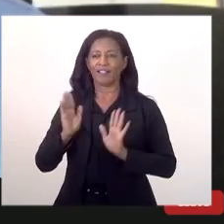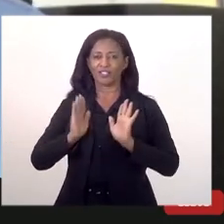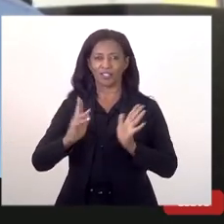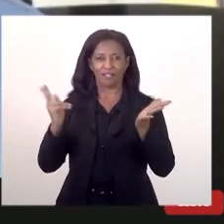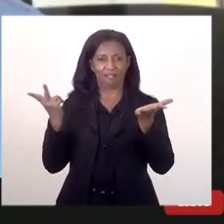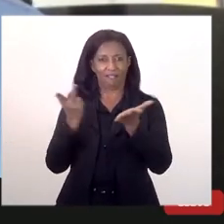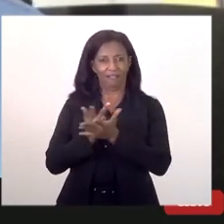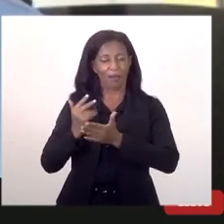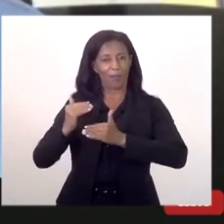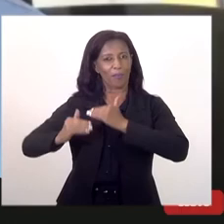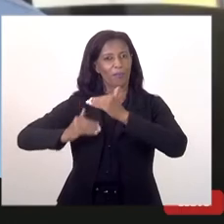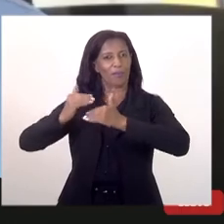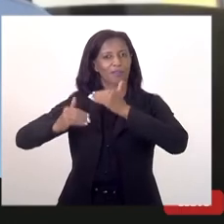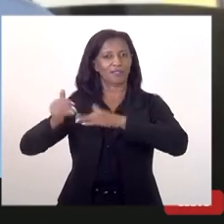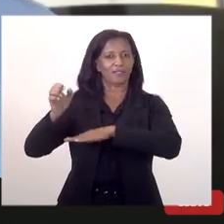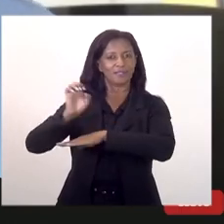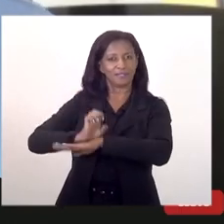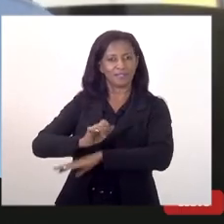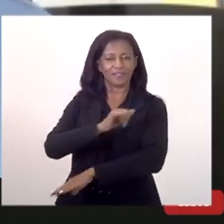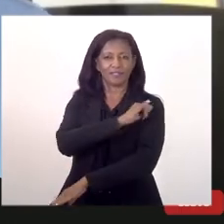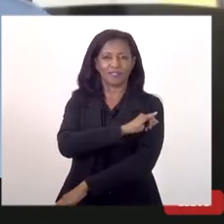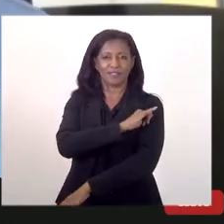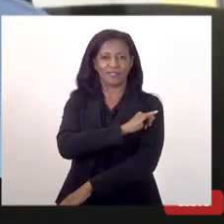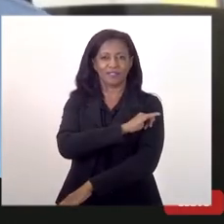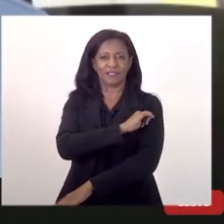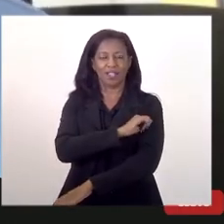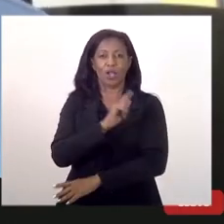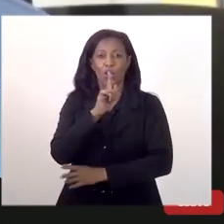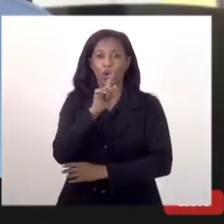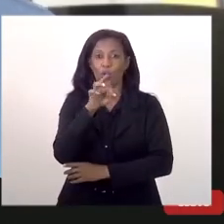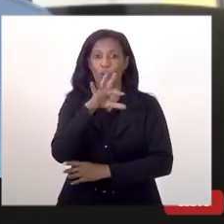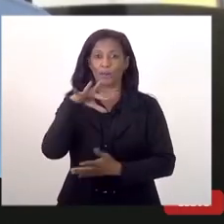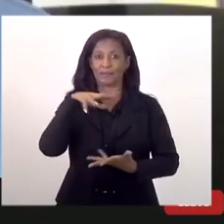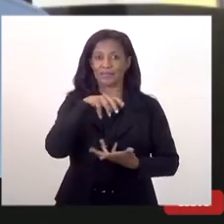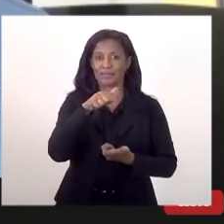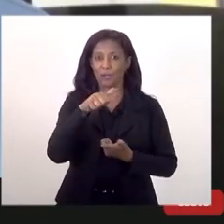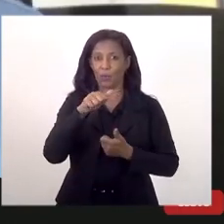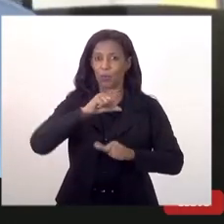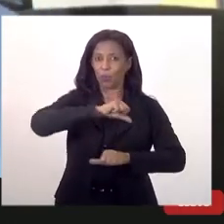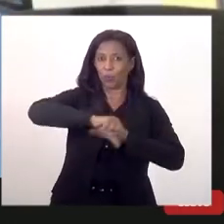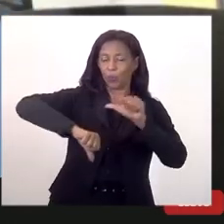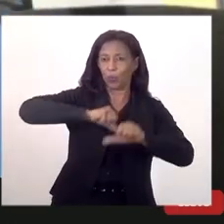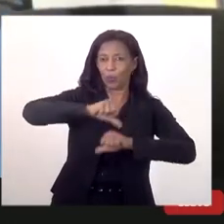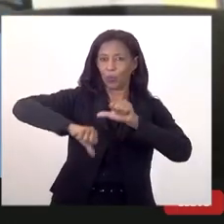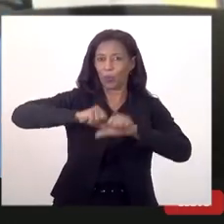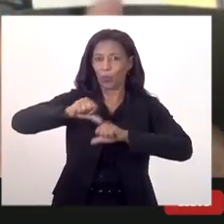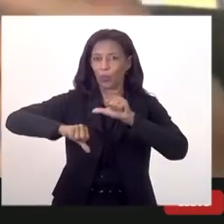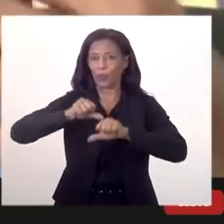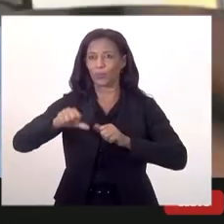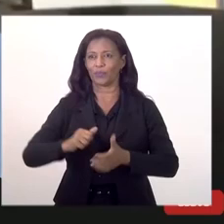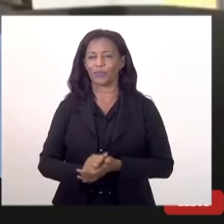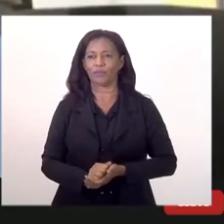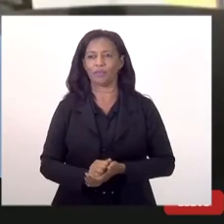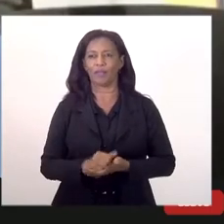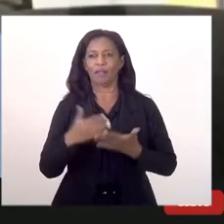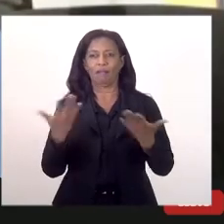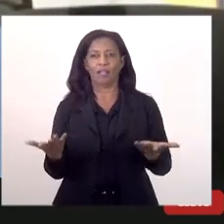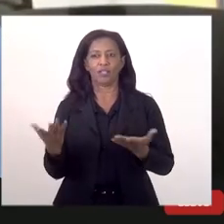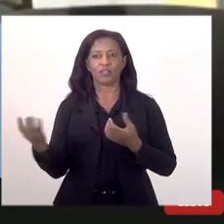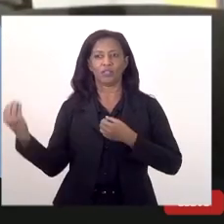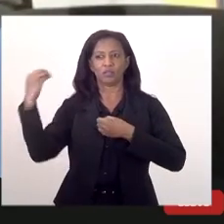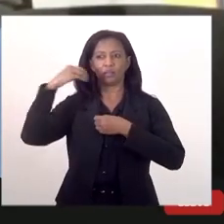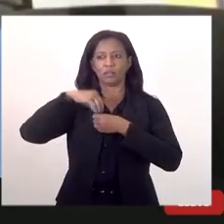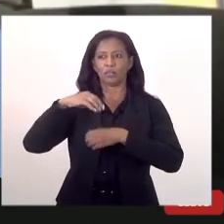por um processo no Rio de Janeiro de desglobalização isso quer dizer que a gente está voltado para dentro do estado